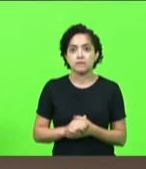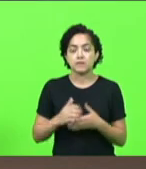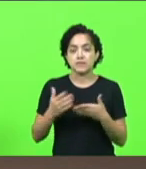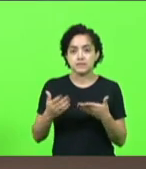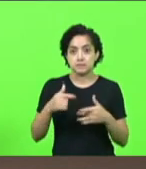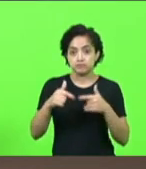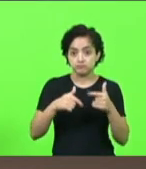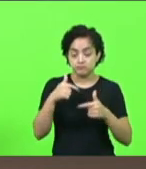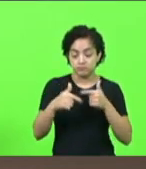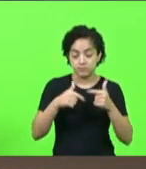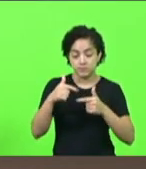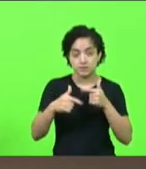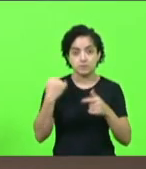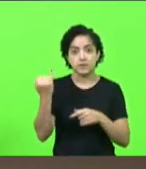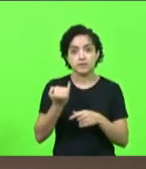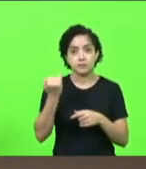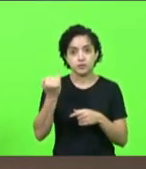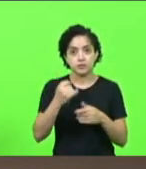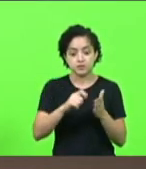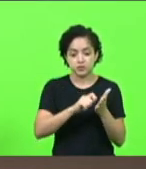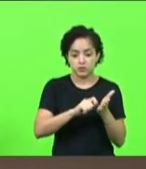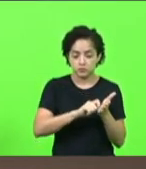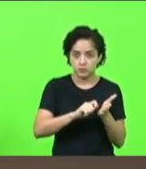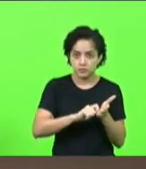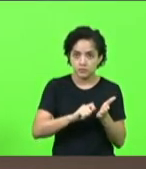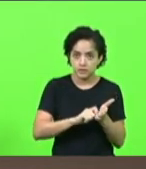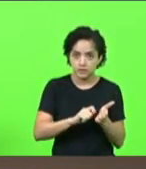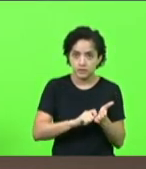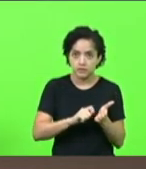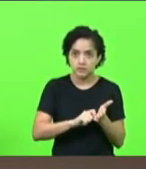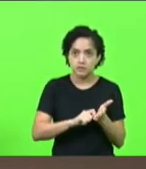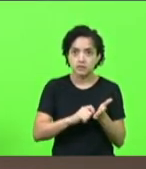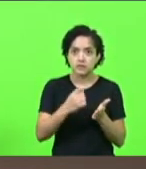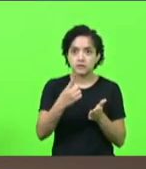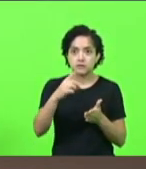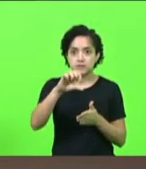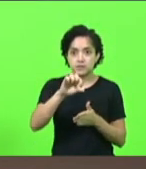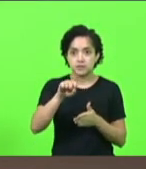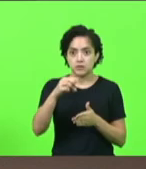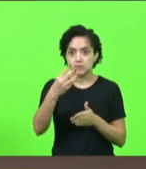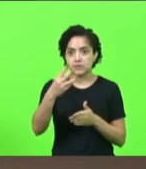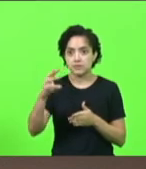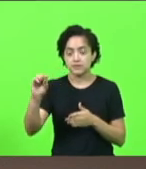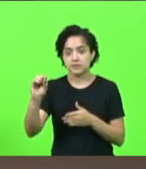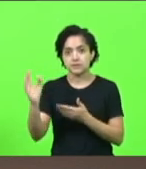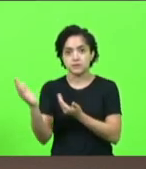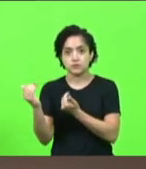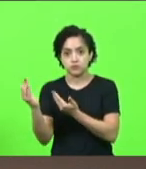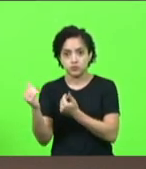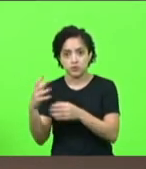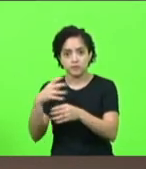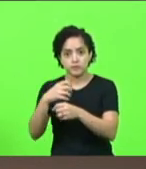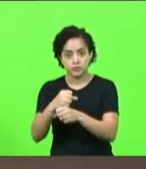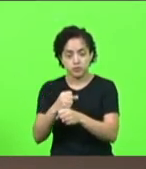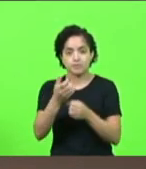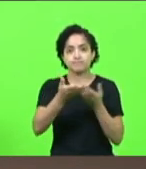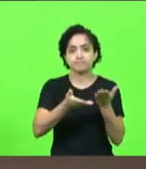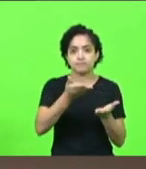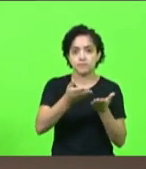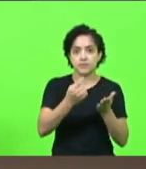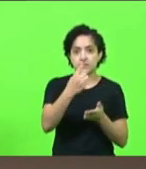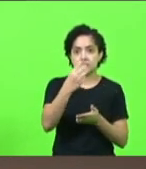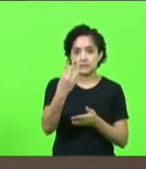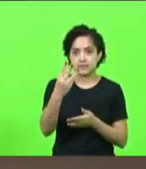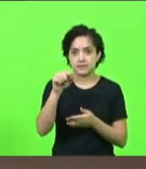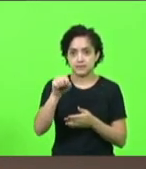eu anotei aqui na mania de jornalista 19.300 jovens que estão sendo atendidos 13.000